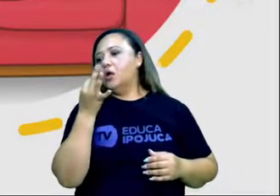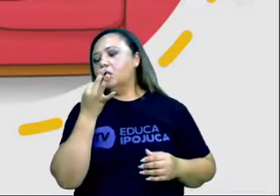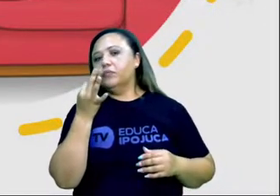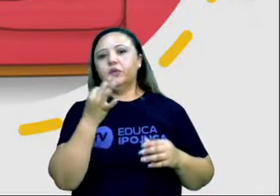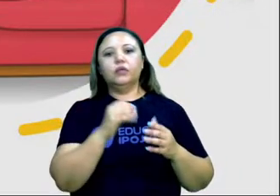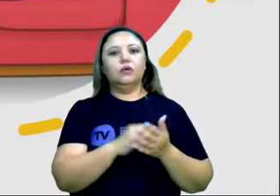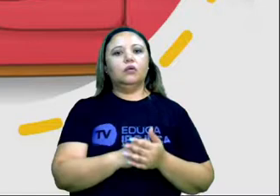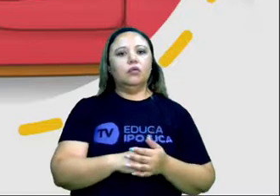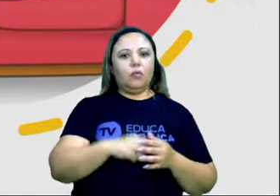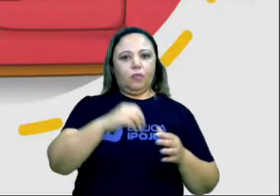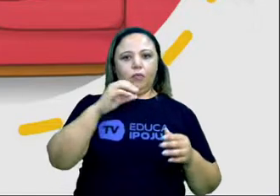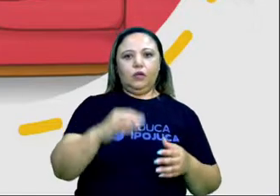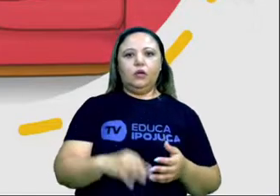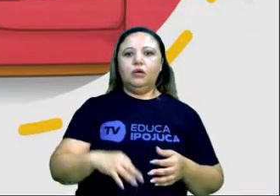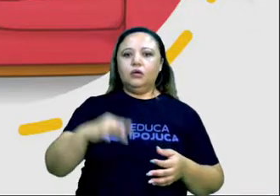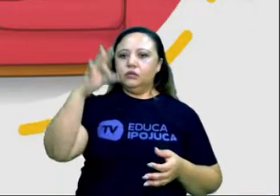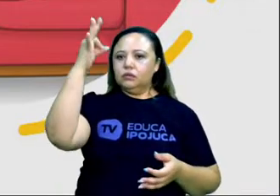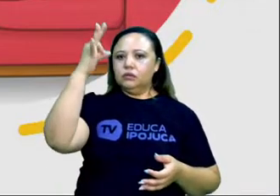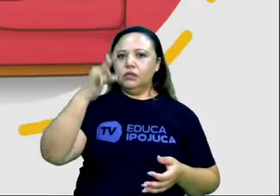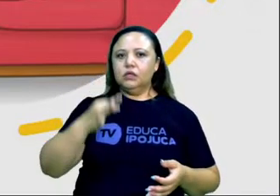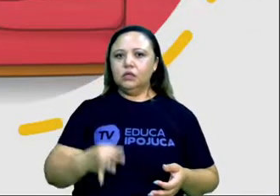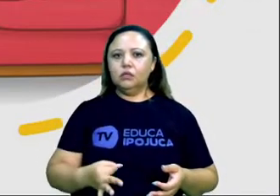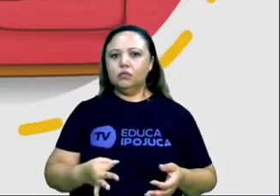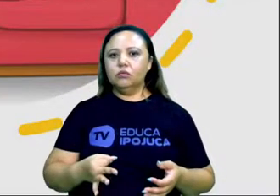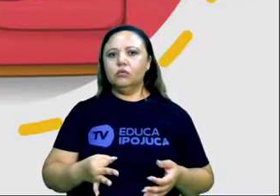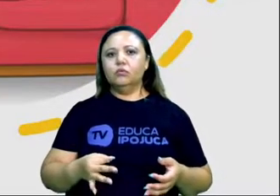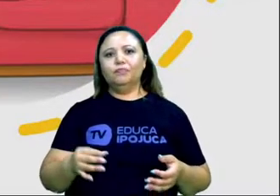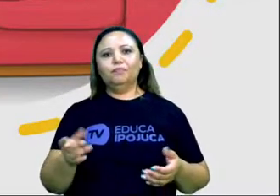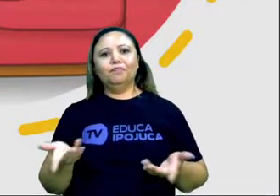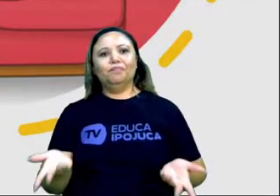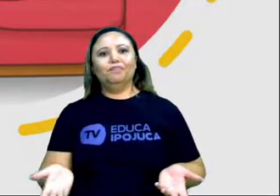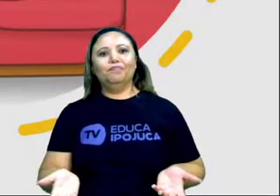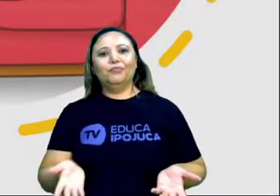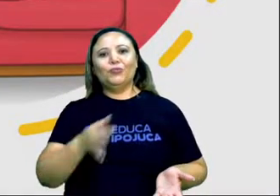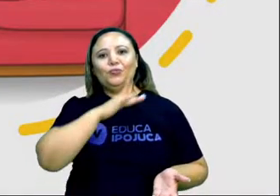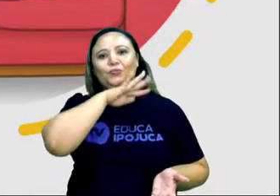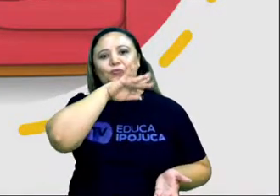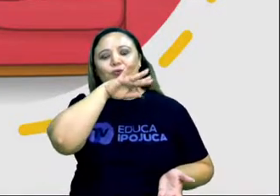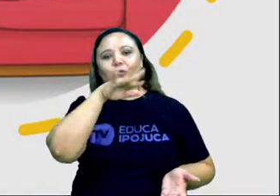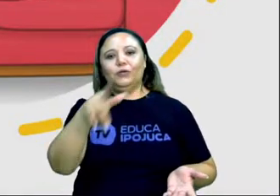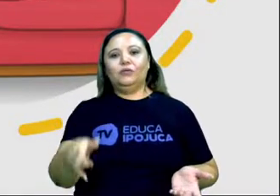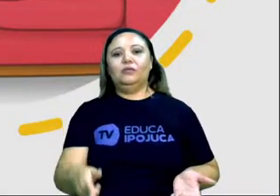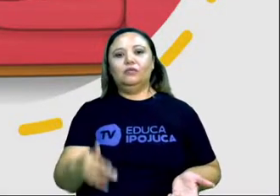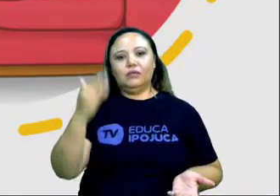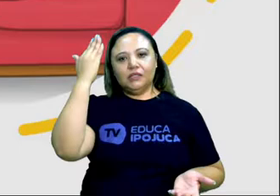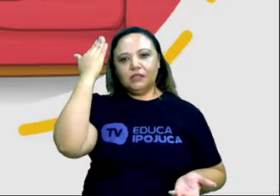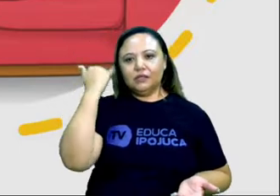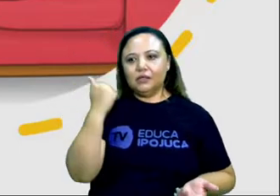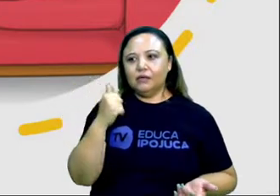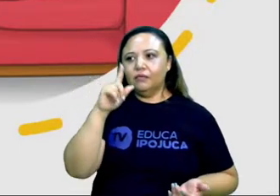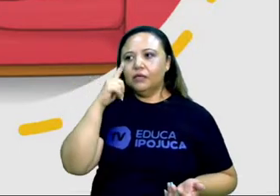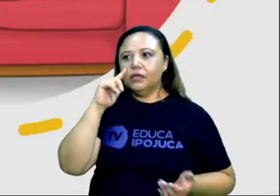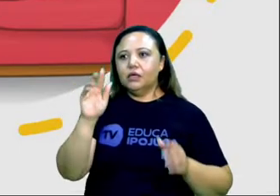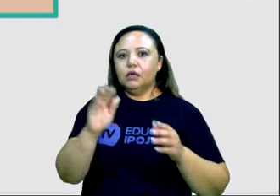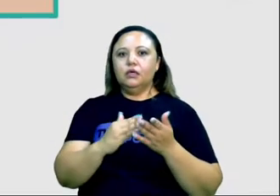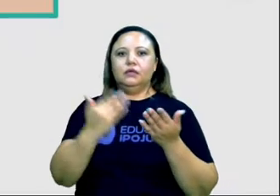negativos. Você sabe diferenciar a liberdade de expressão e discurso de ódio?